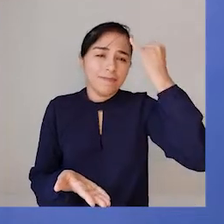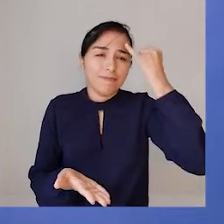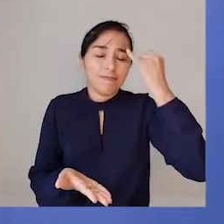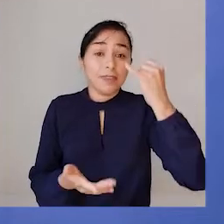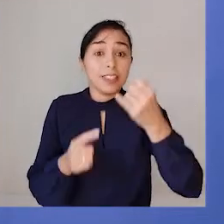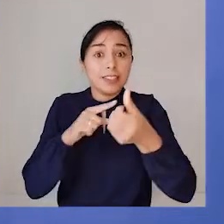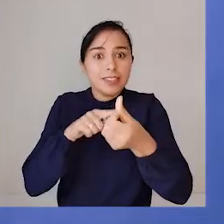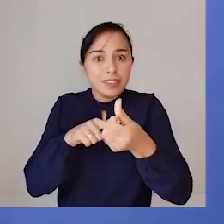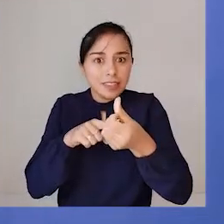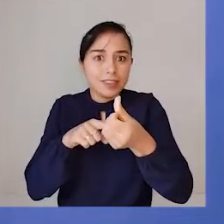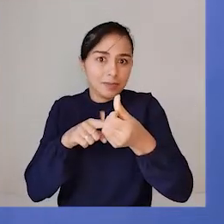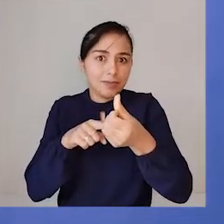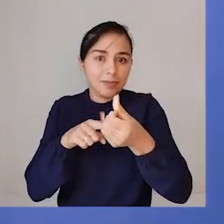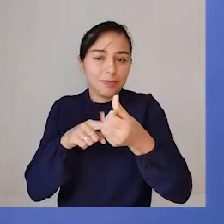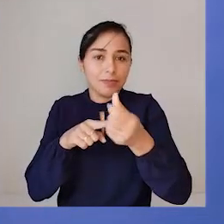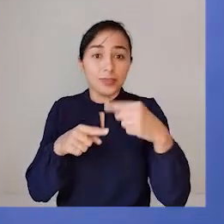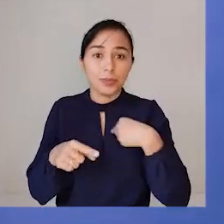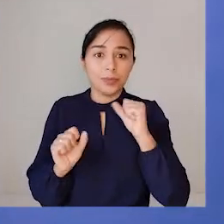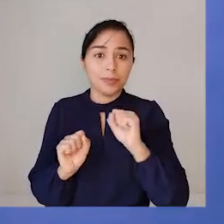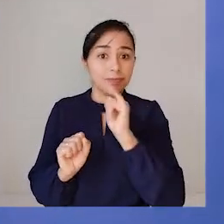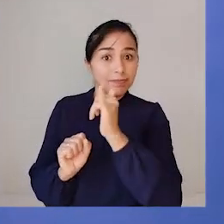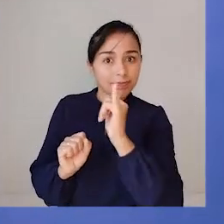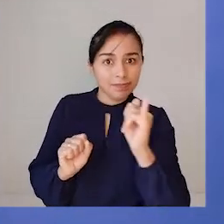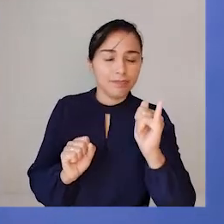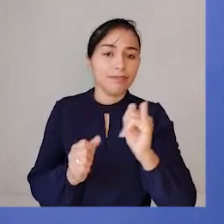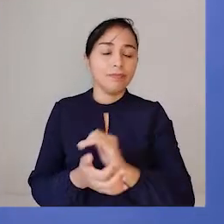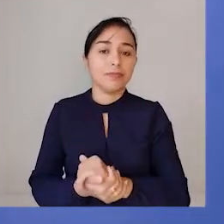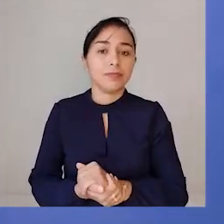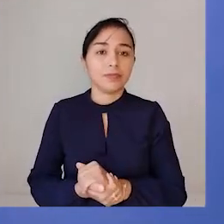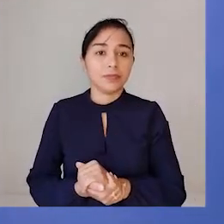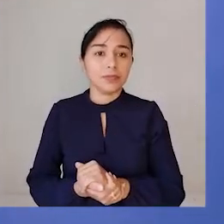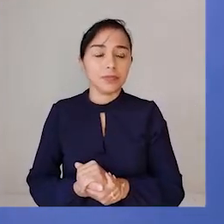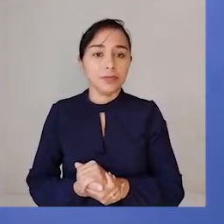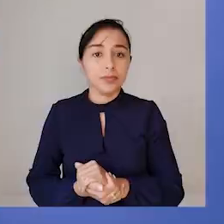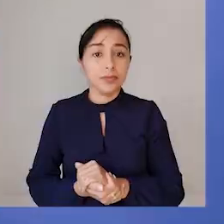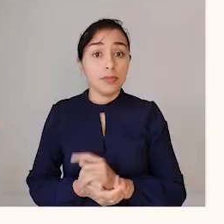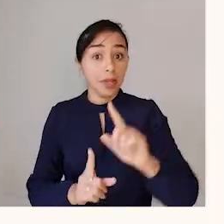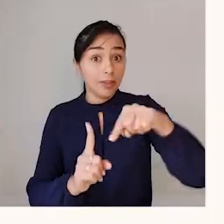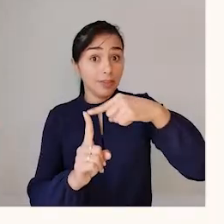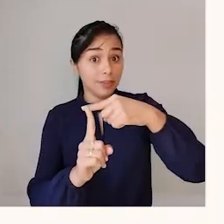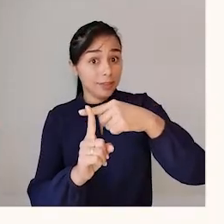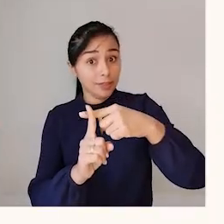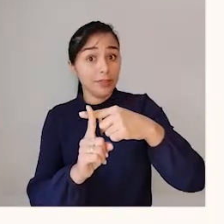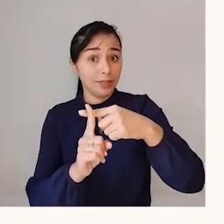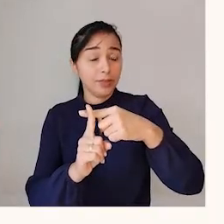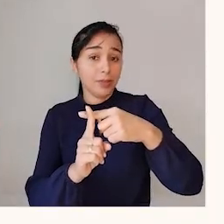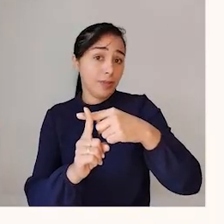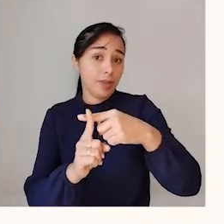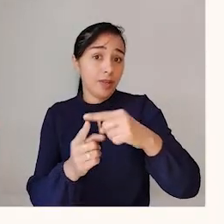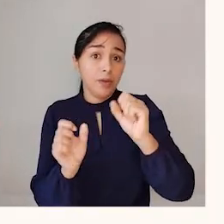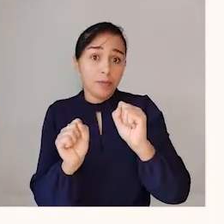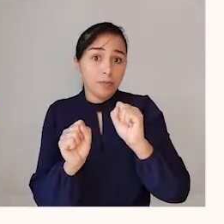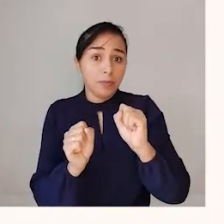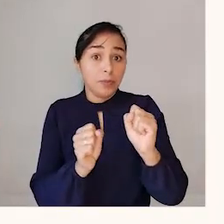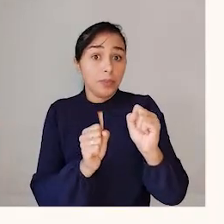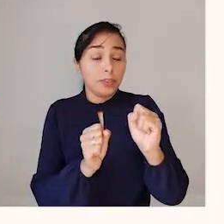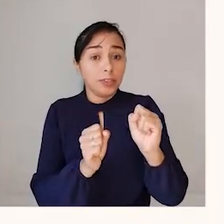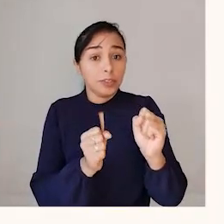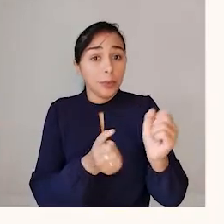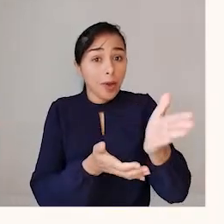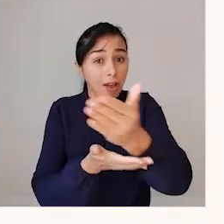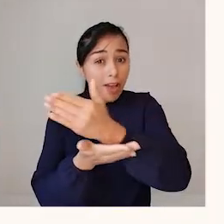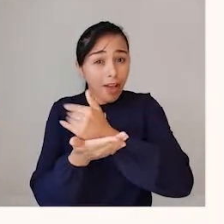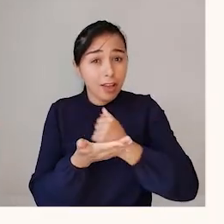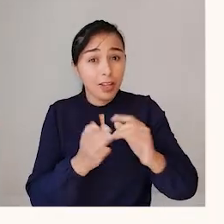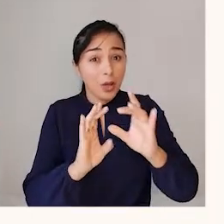adição ela faz frente no nosso dia a dia. Ela se refere às ações, por exemplo, de reunir,